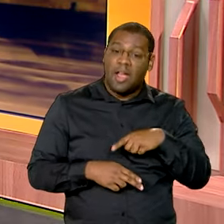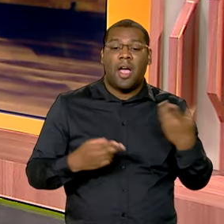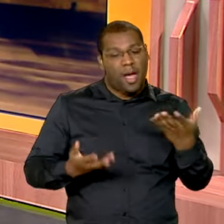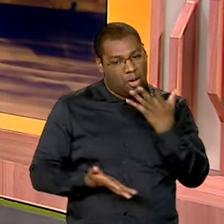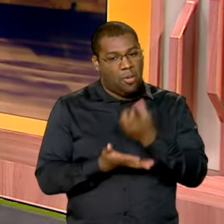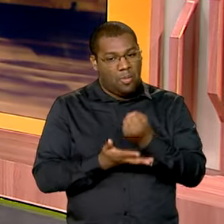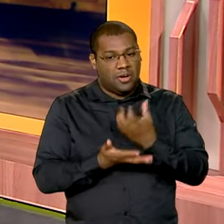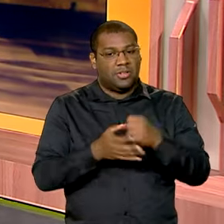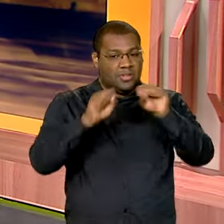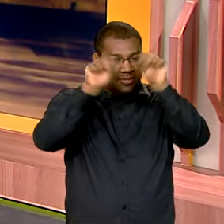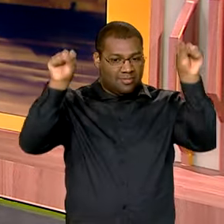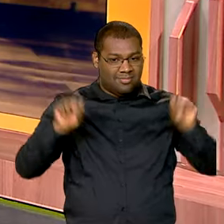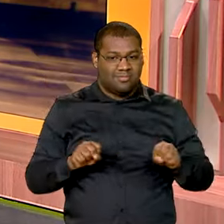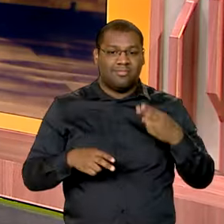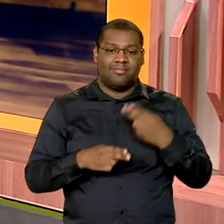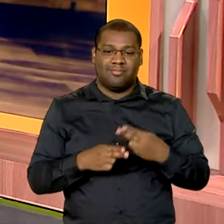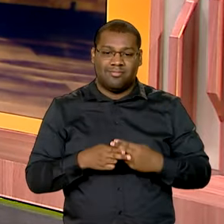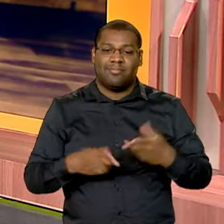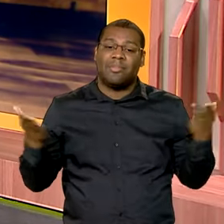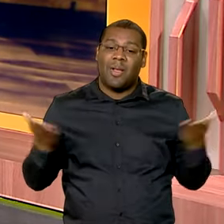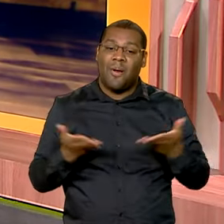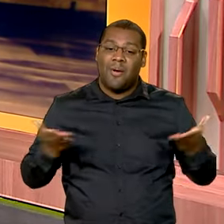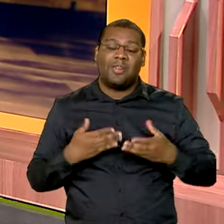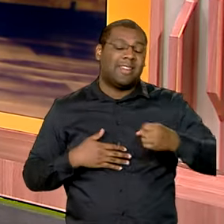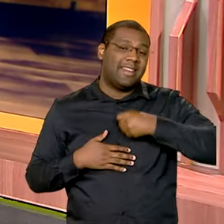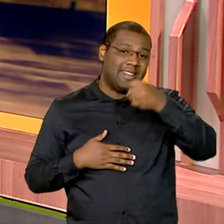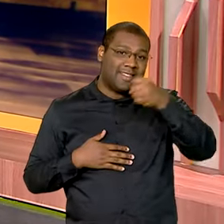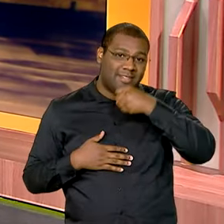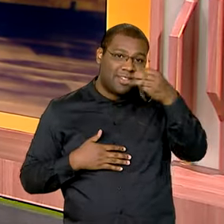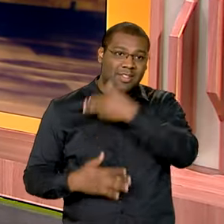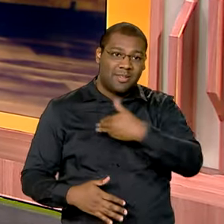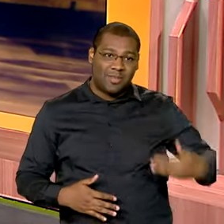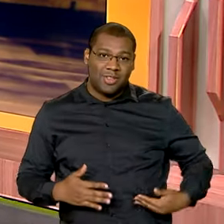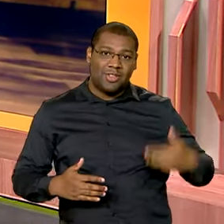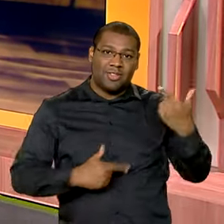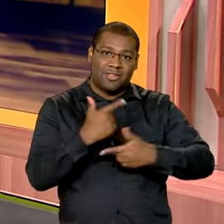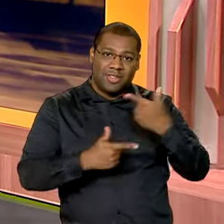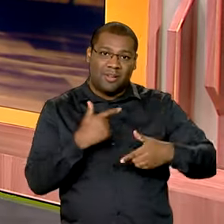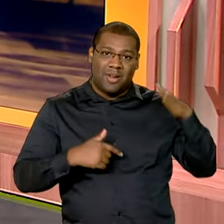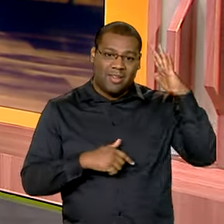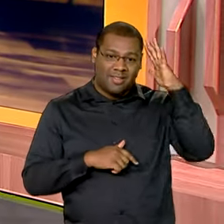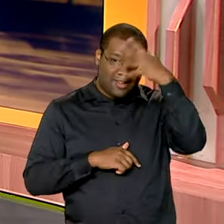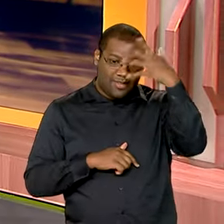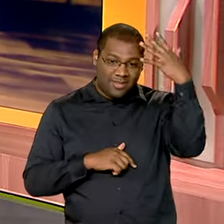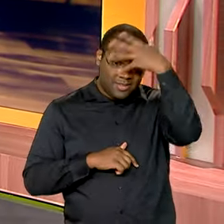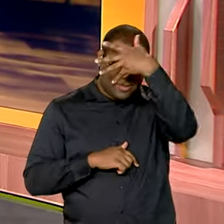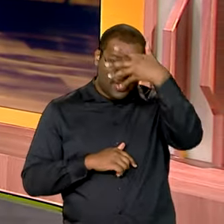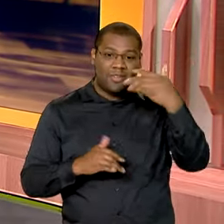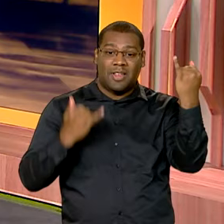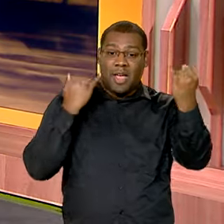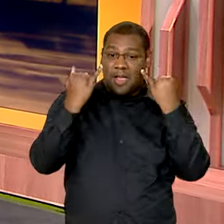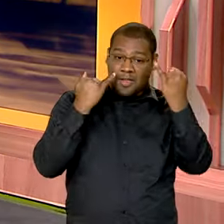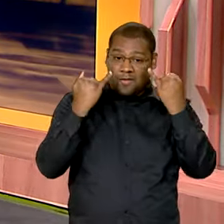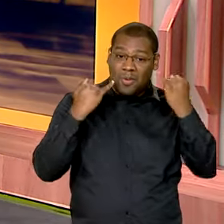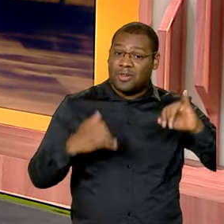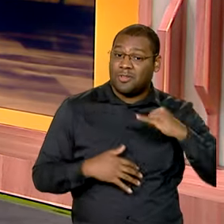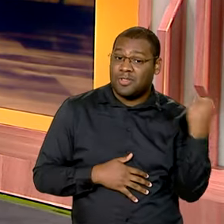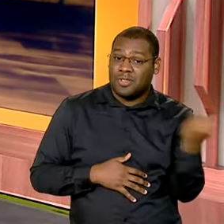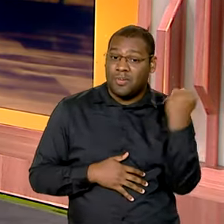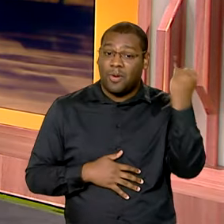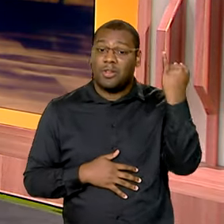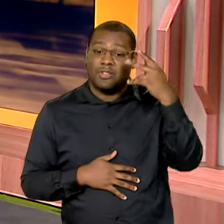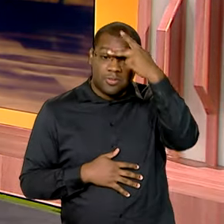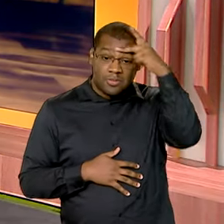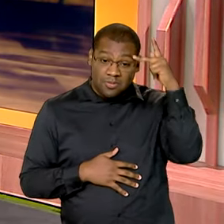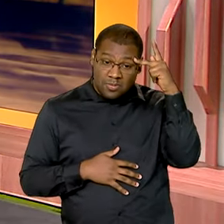Certo. Ok. Eu entrevistei o ministro do Trabalho e Emprego, Luiz Marinho, ele que deu informações importantes aí para a gente sobre essas pessoas